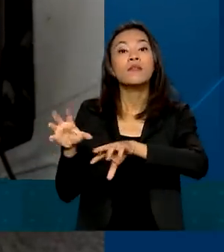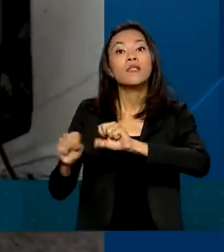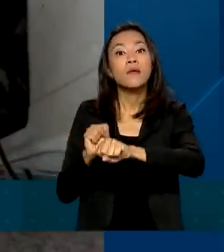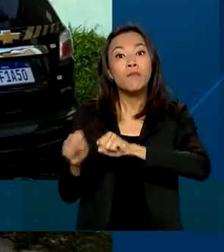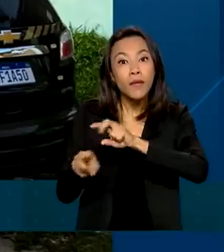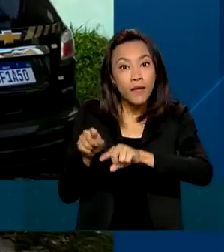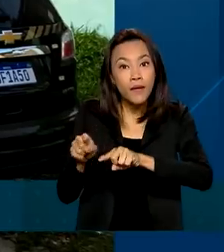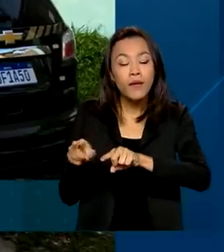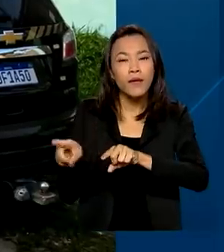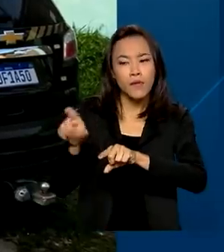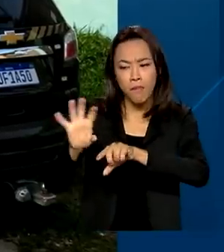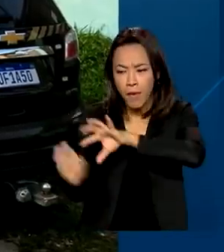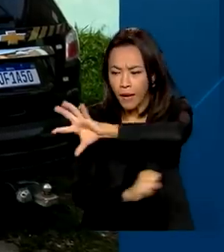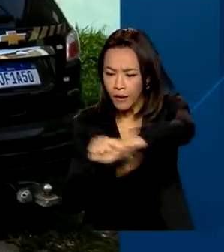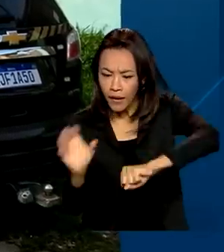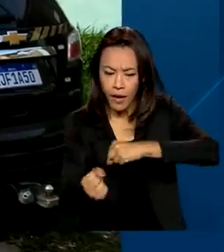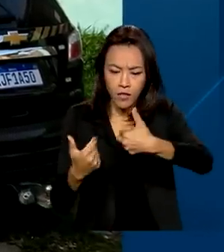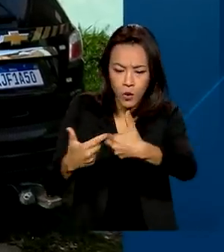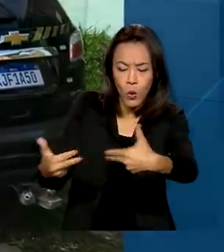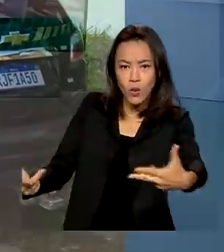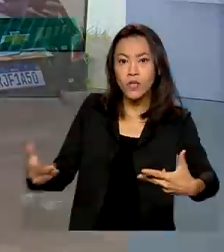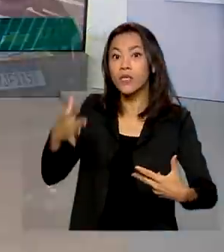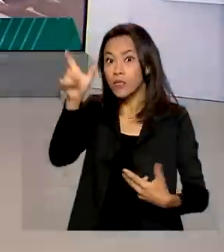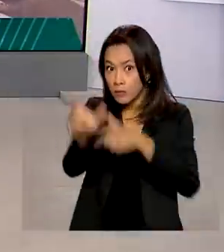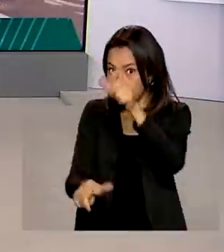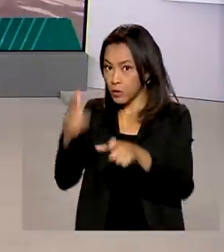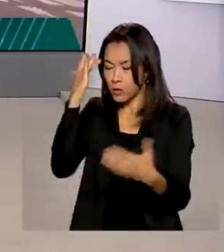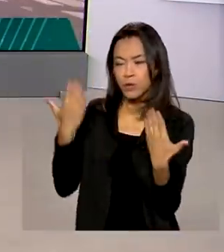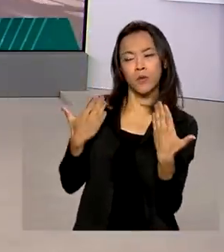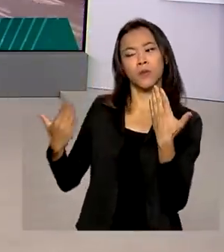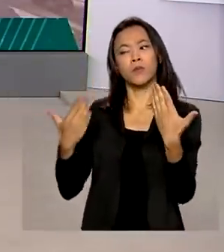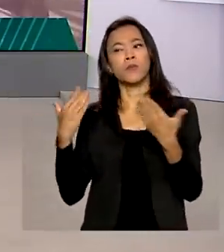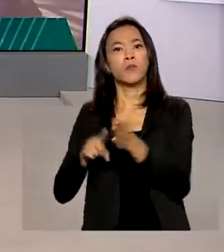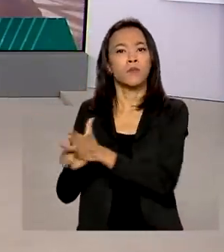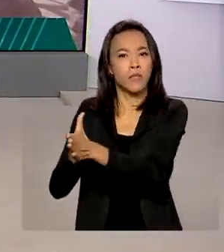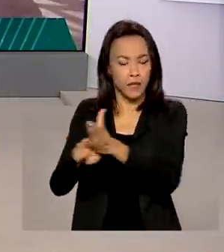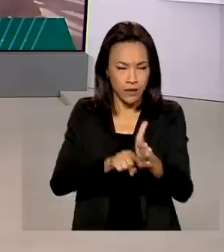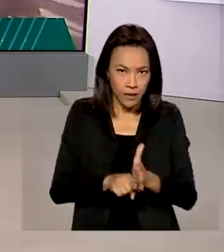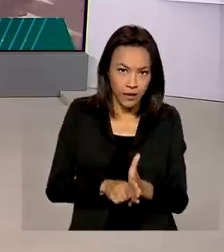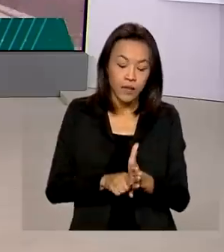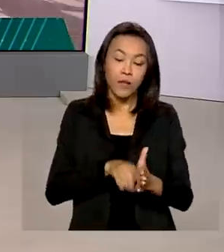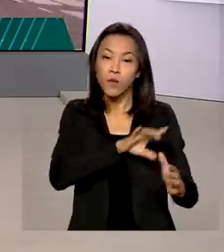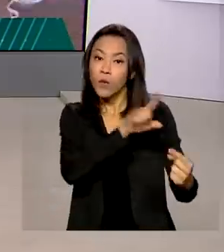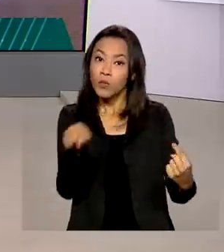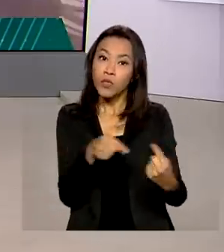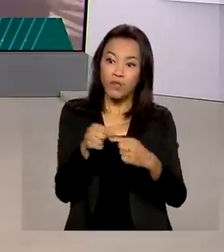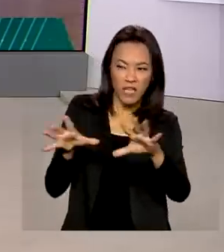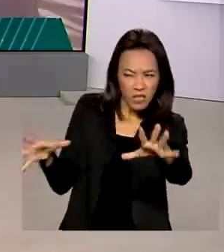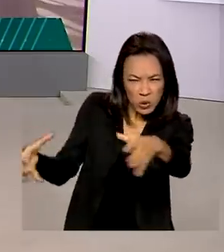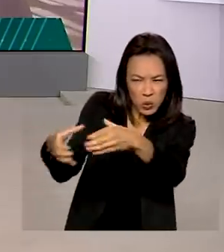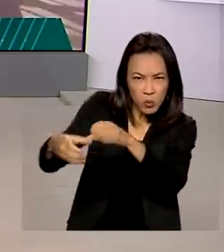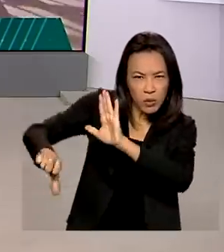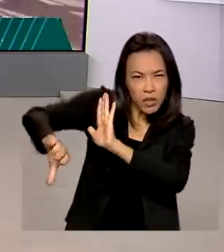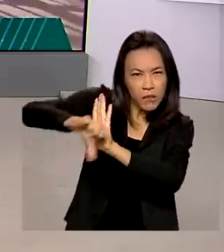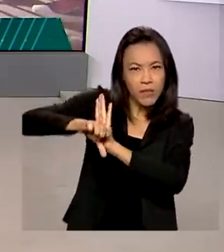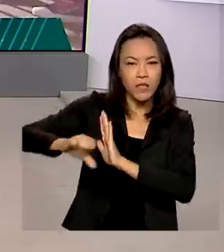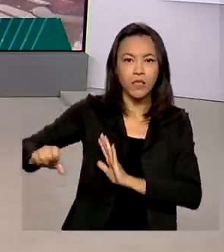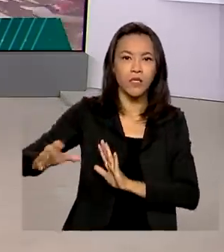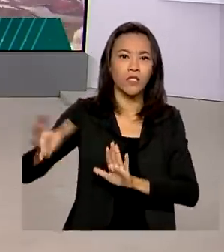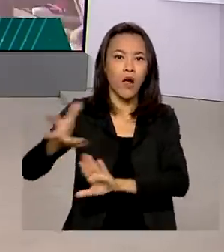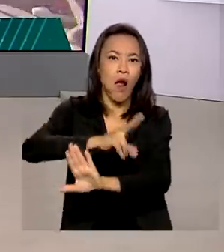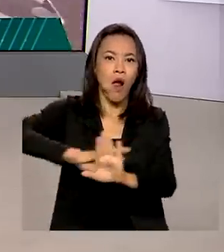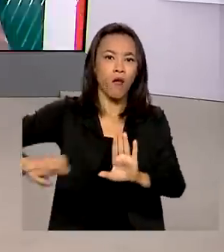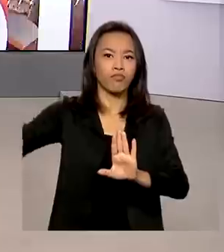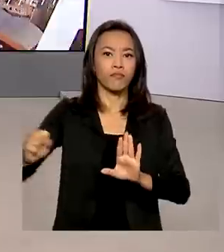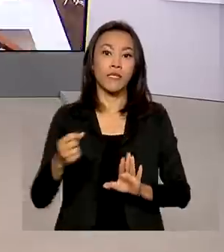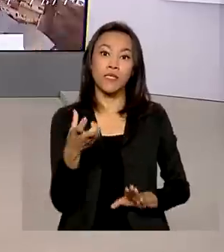sequestro dos bens dos investigados. A estimativa é que a organização criminosa tenha desviado cerca de 6